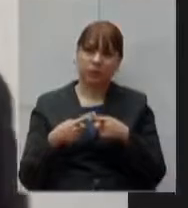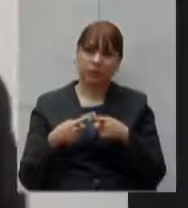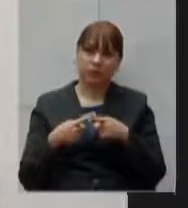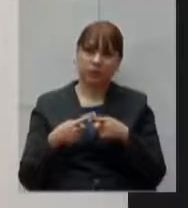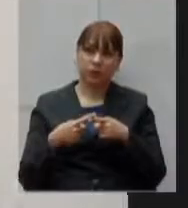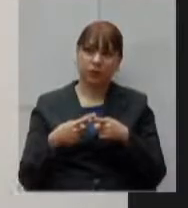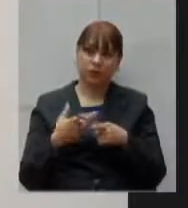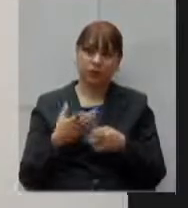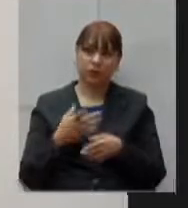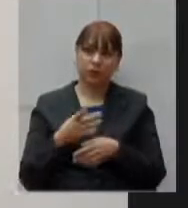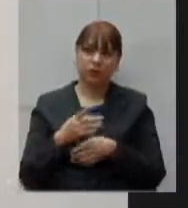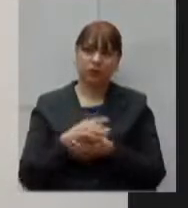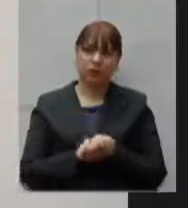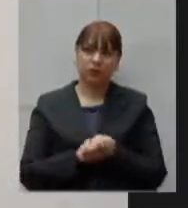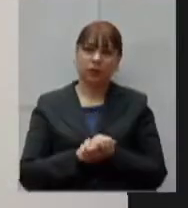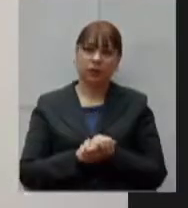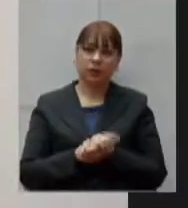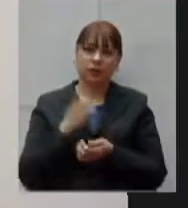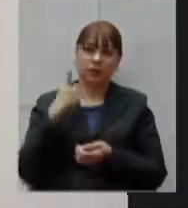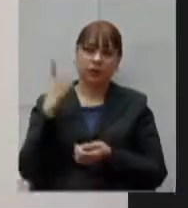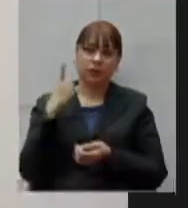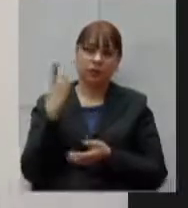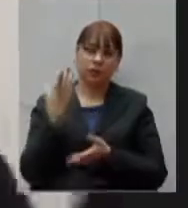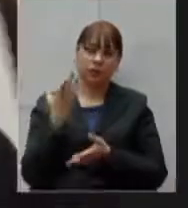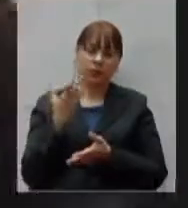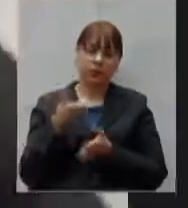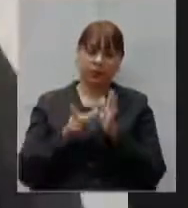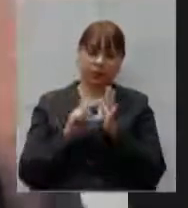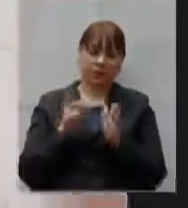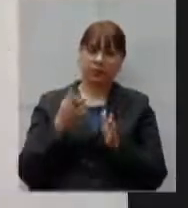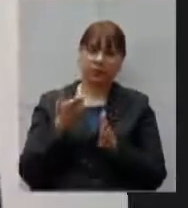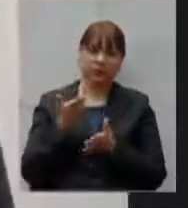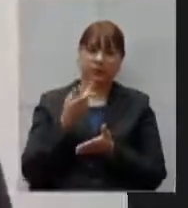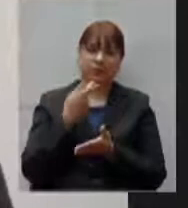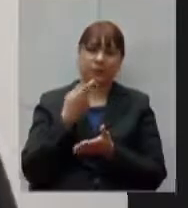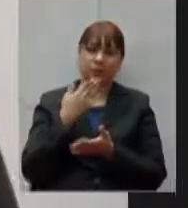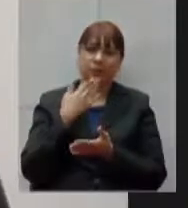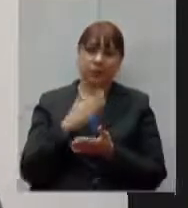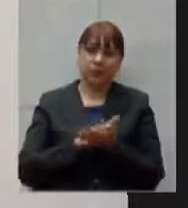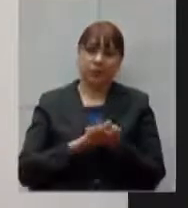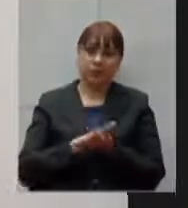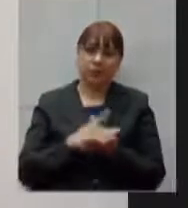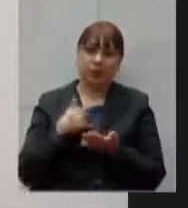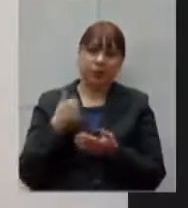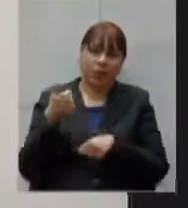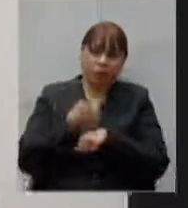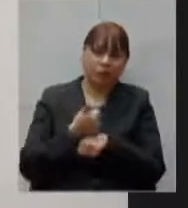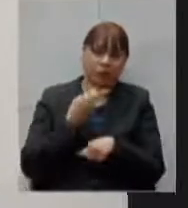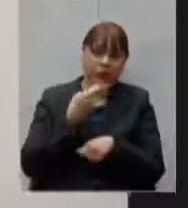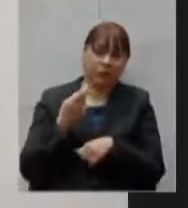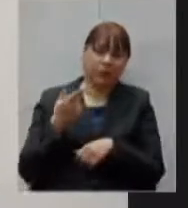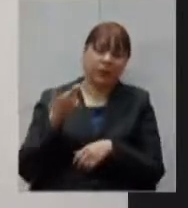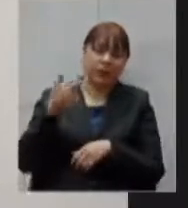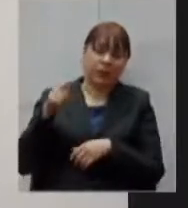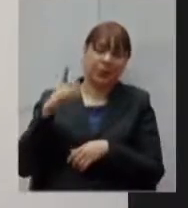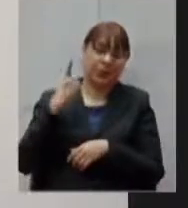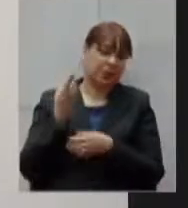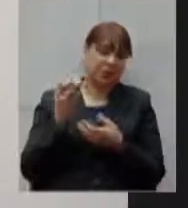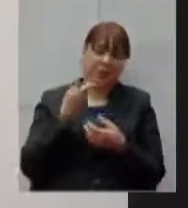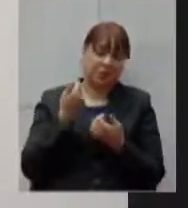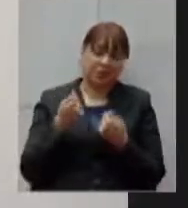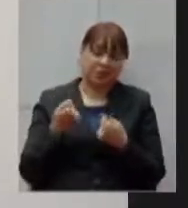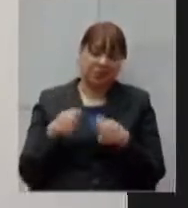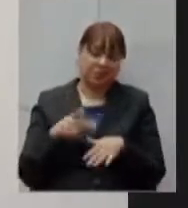de líder então não vai comprometer eu tenho certeza e uma certa isonomia com o presidente da comissão de saúde porque eu tenho aqui